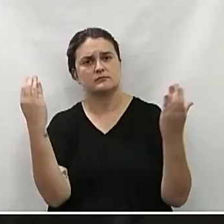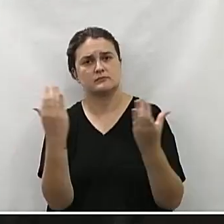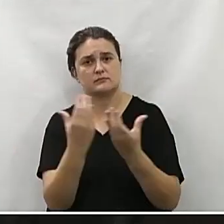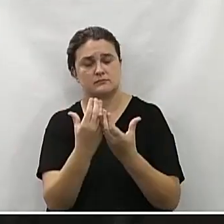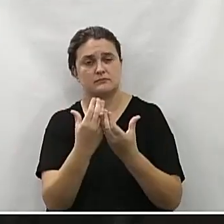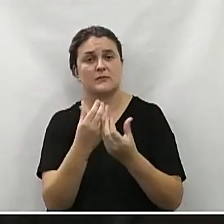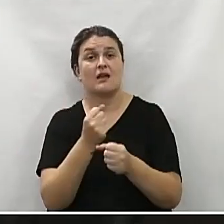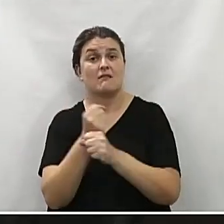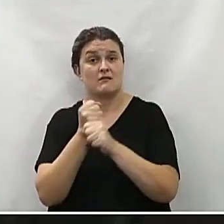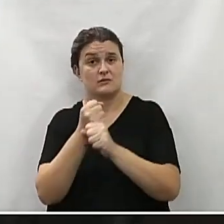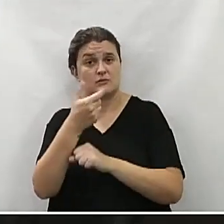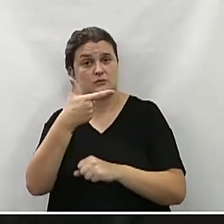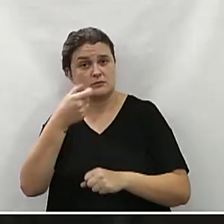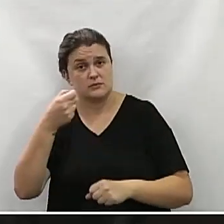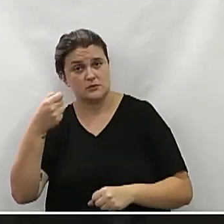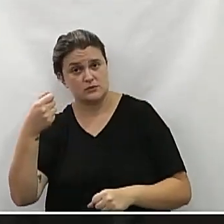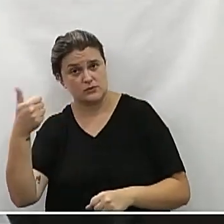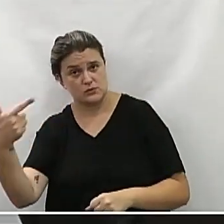Nós tivemos, em 2012,